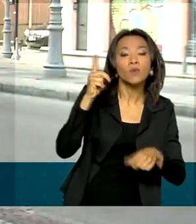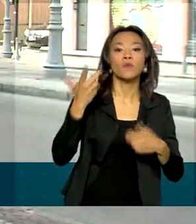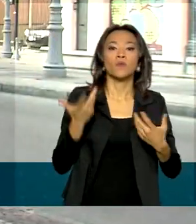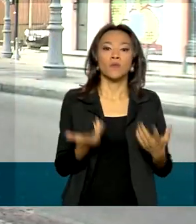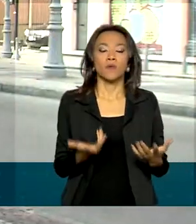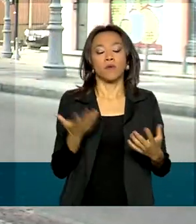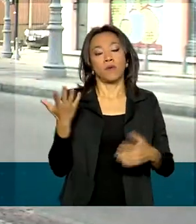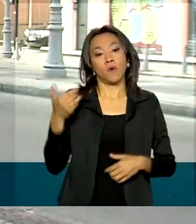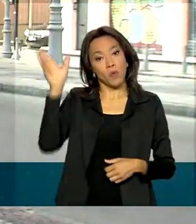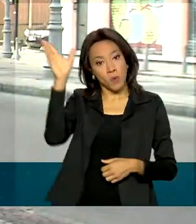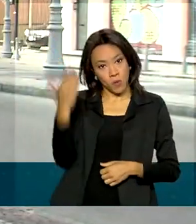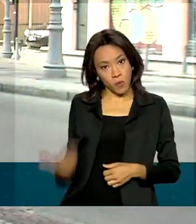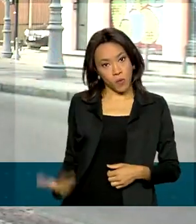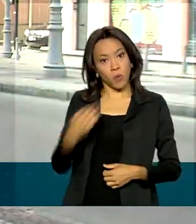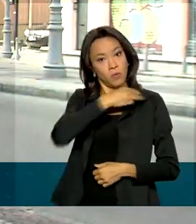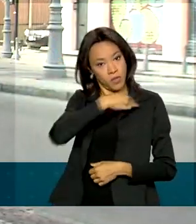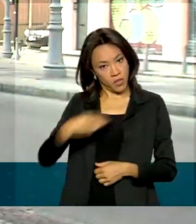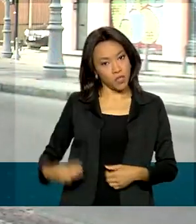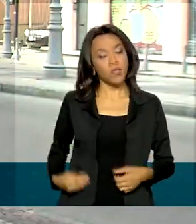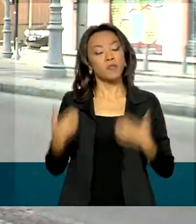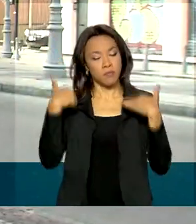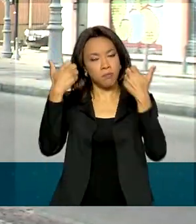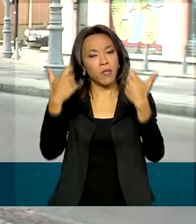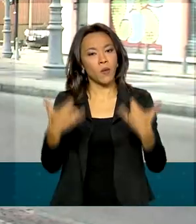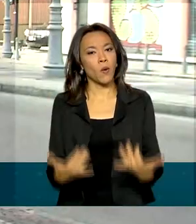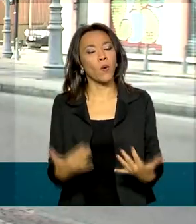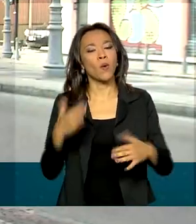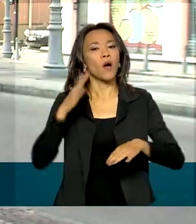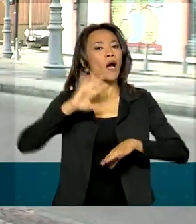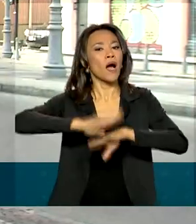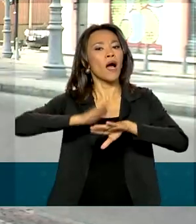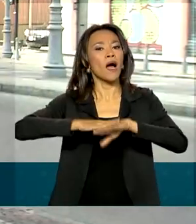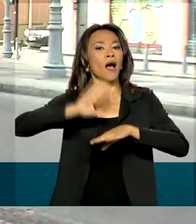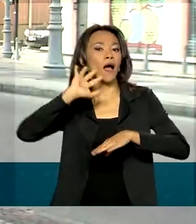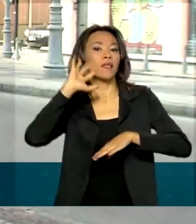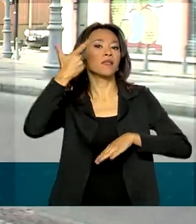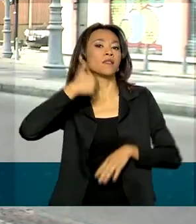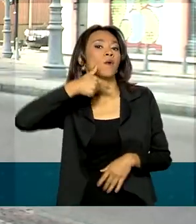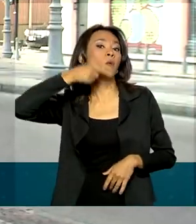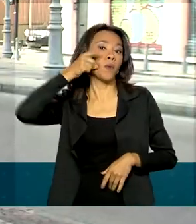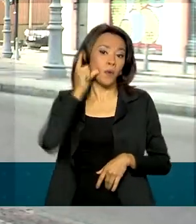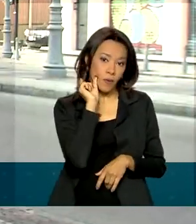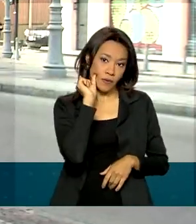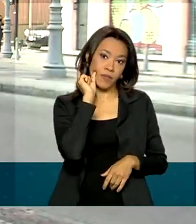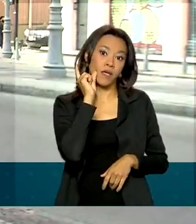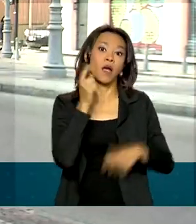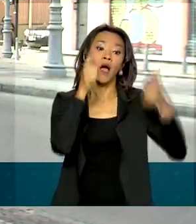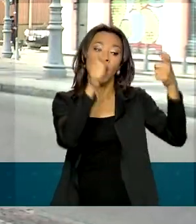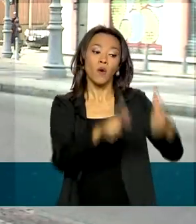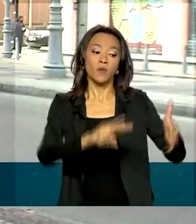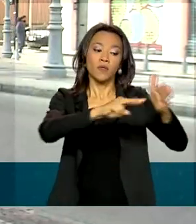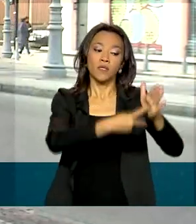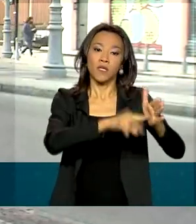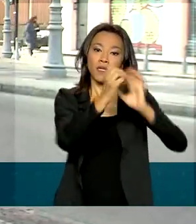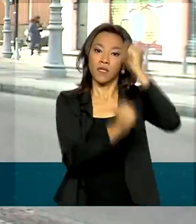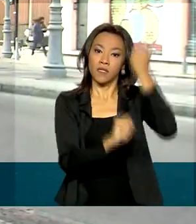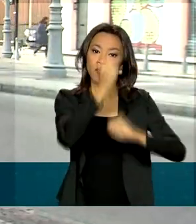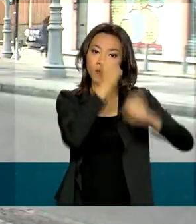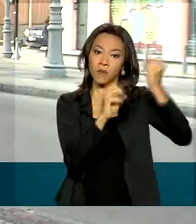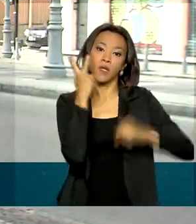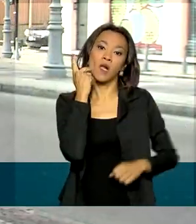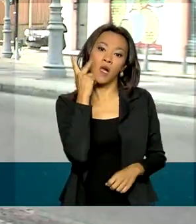ministro Bento Albuquerque comentou a decisão do presidente ontem em um evento no Sindicato das Indústrias de Energia no Ceará.